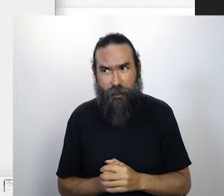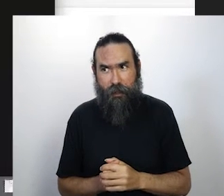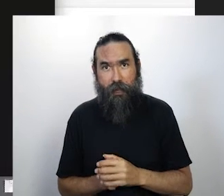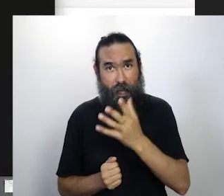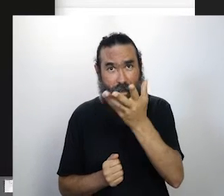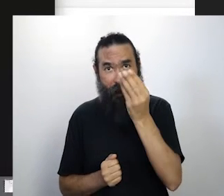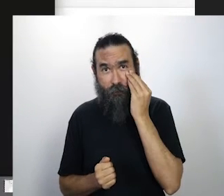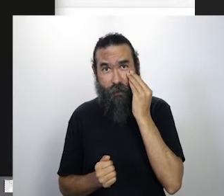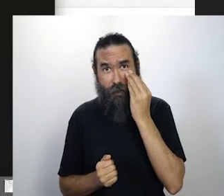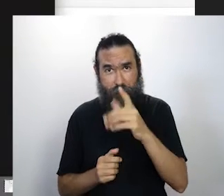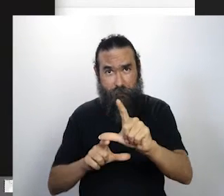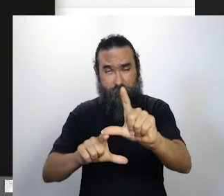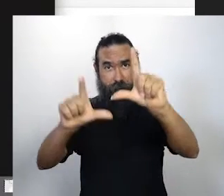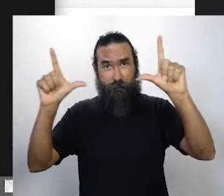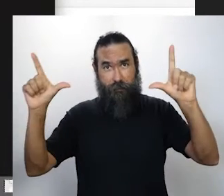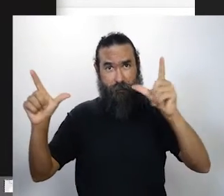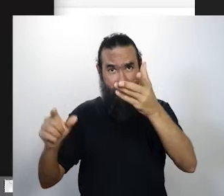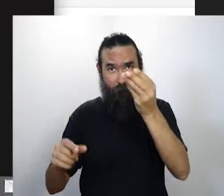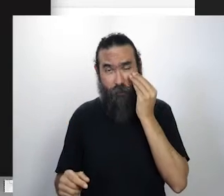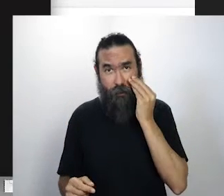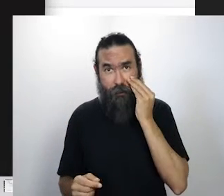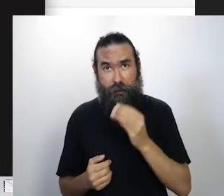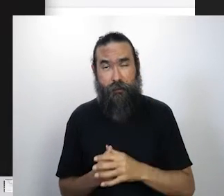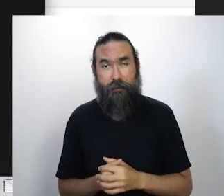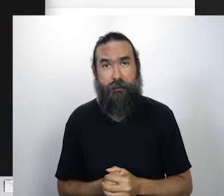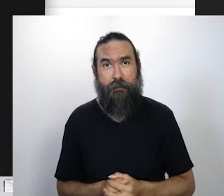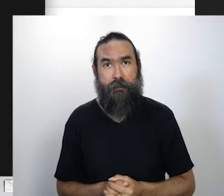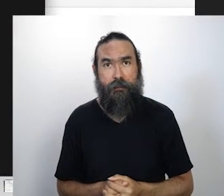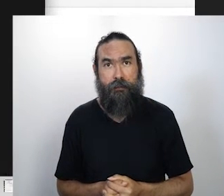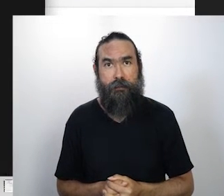Estão vendo a minha tela? Estou vendo.